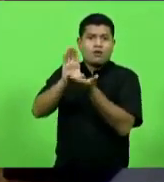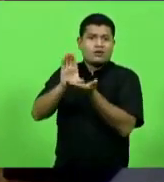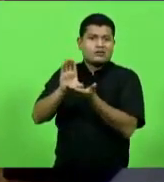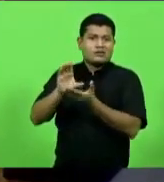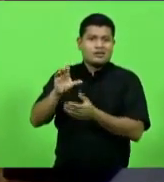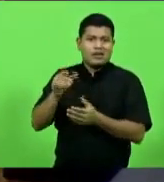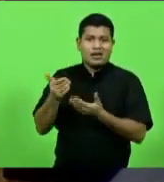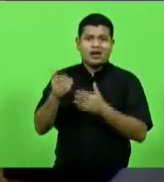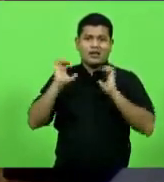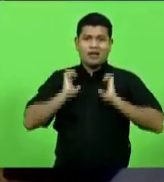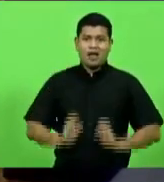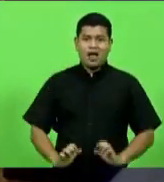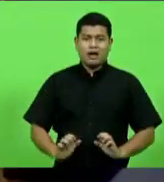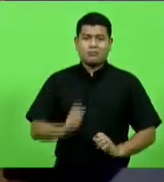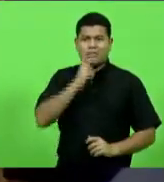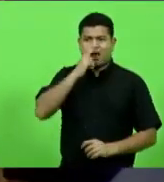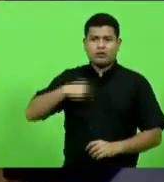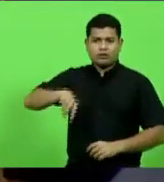colega, é ruim isso,